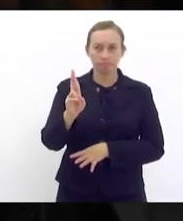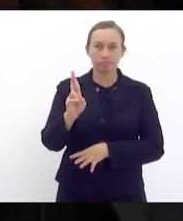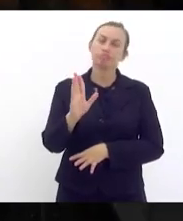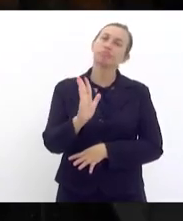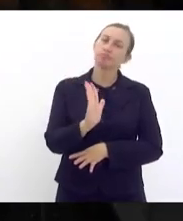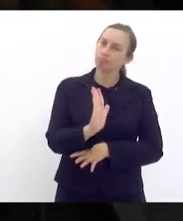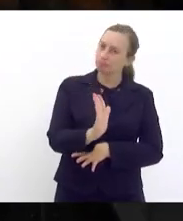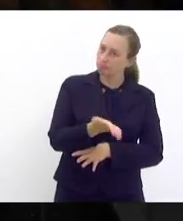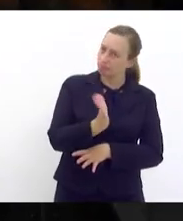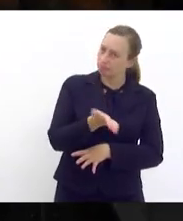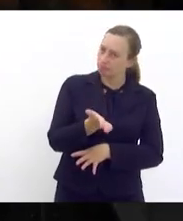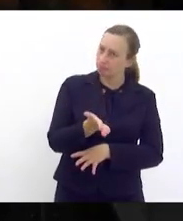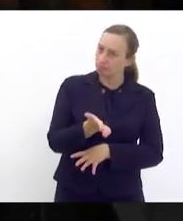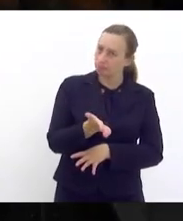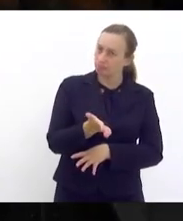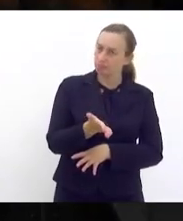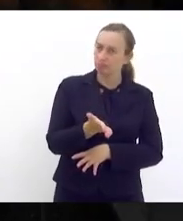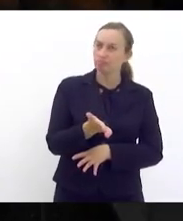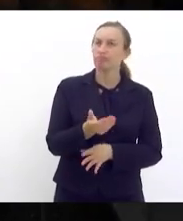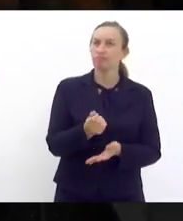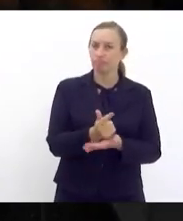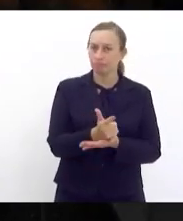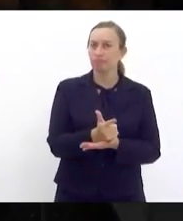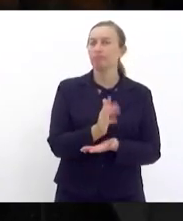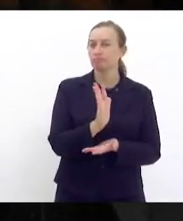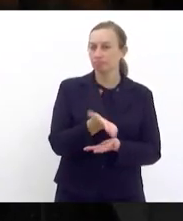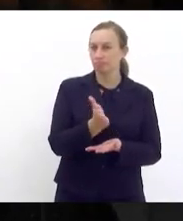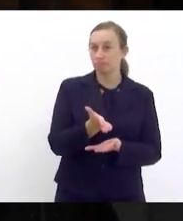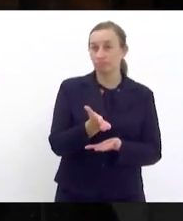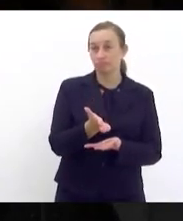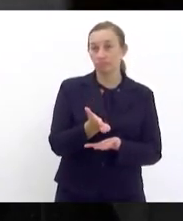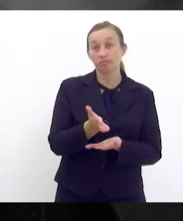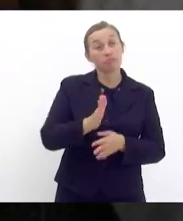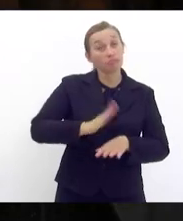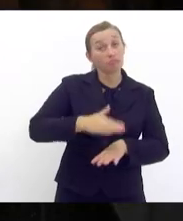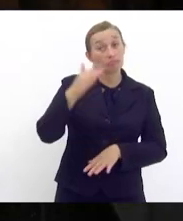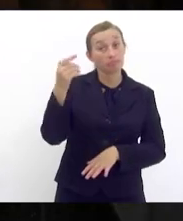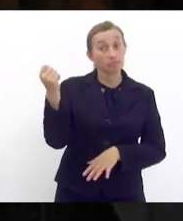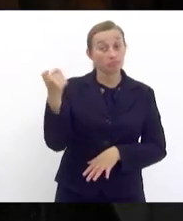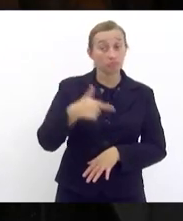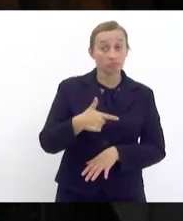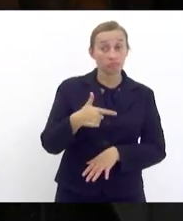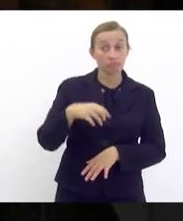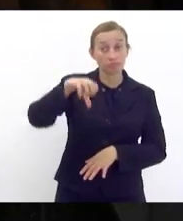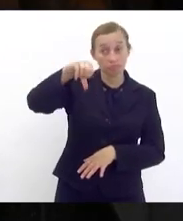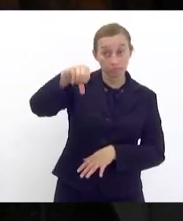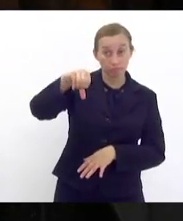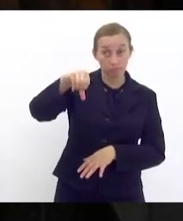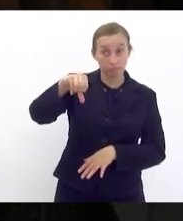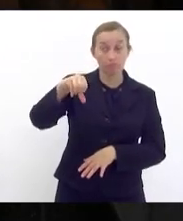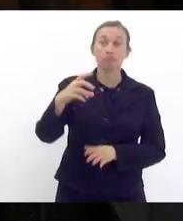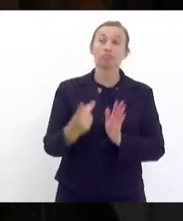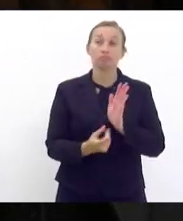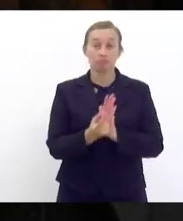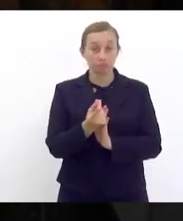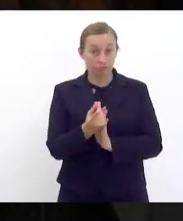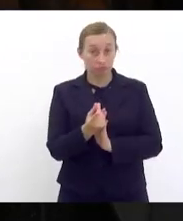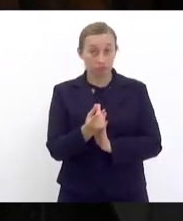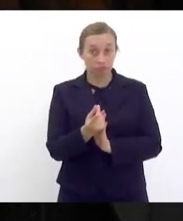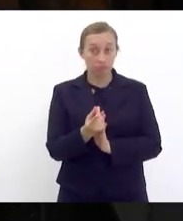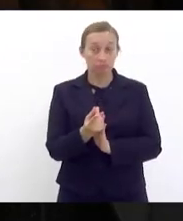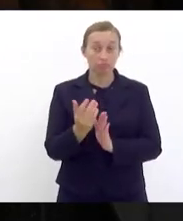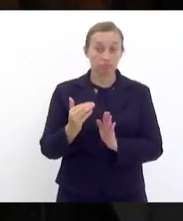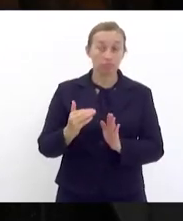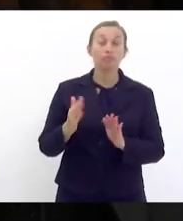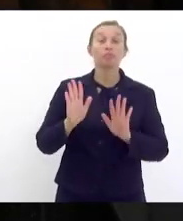15 bilhões de reais foram contingenciados. Muito maior do que os nove que o orçamento estaria acima.